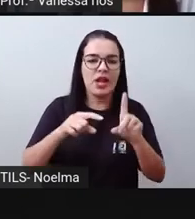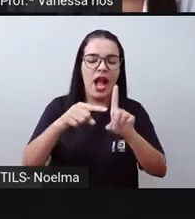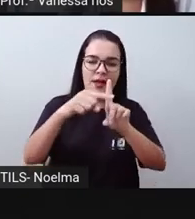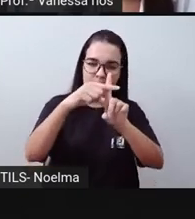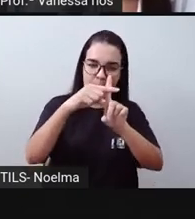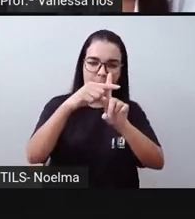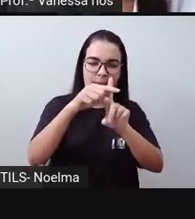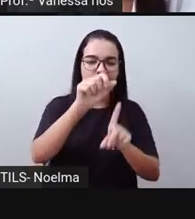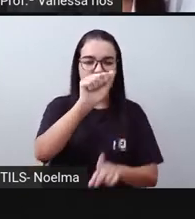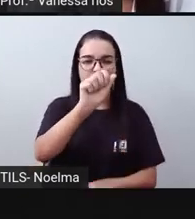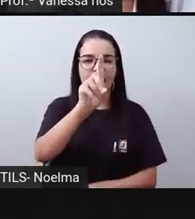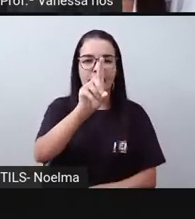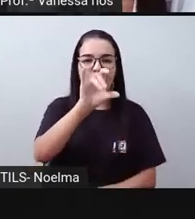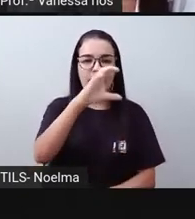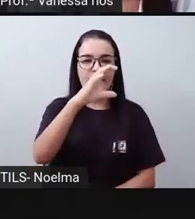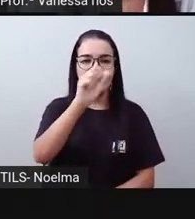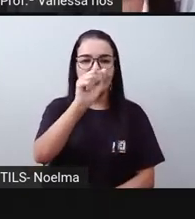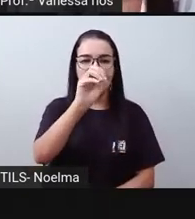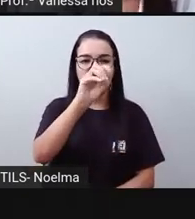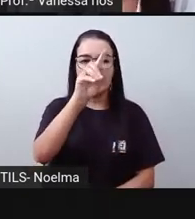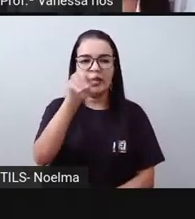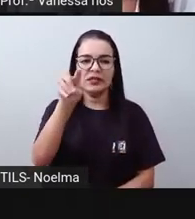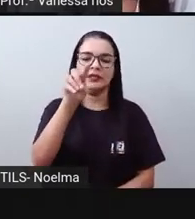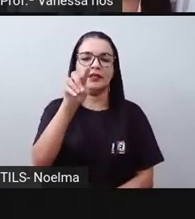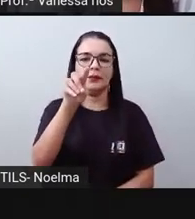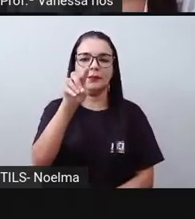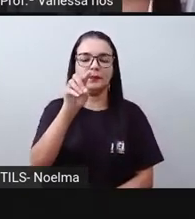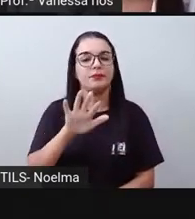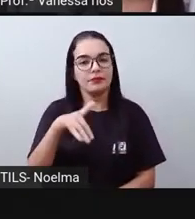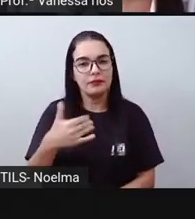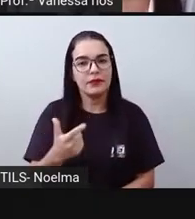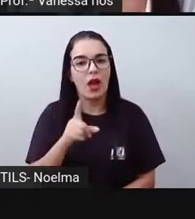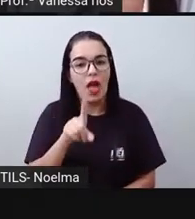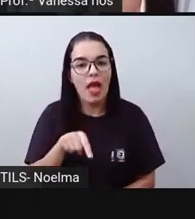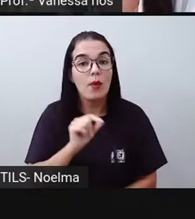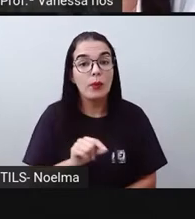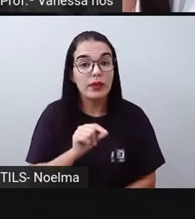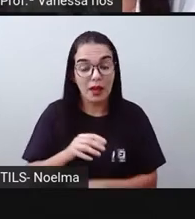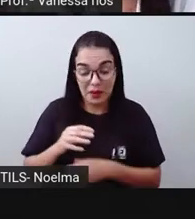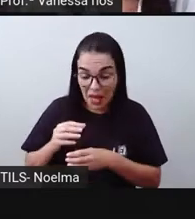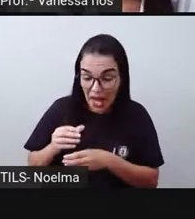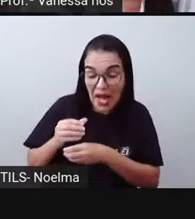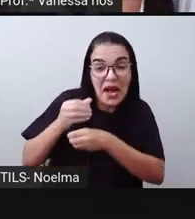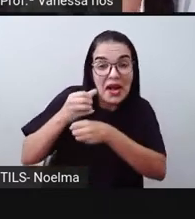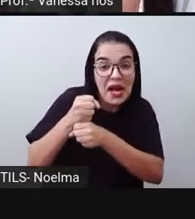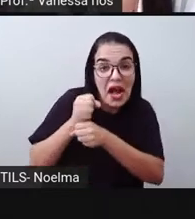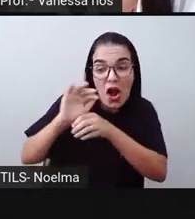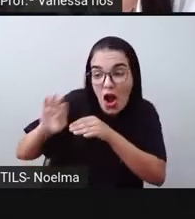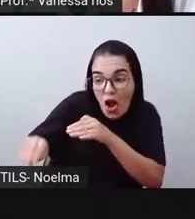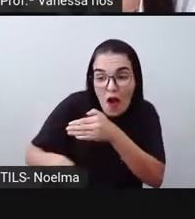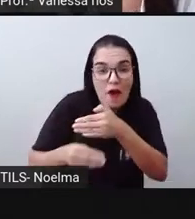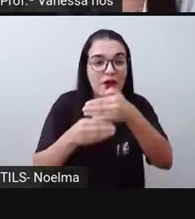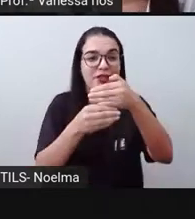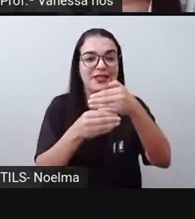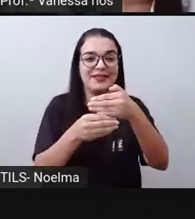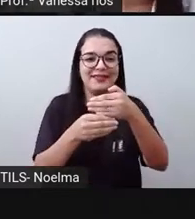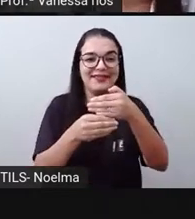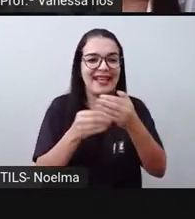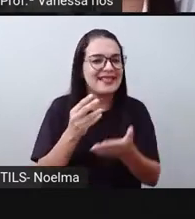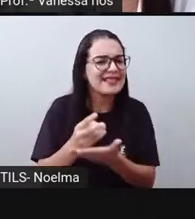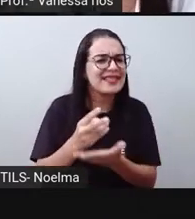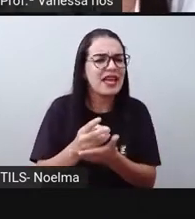adição. O nome adição vem justamente de adicionar. Então, toda vez que a gente quer